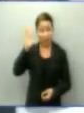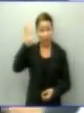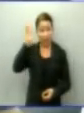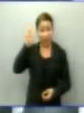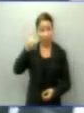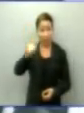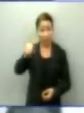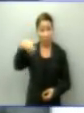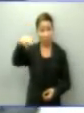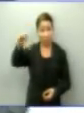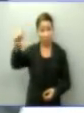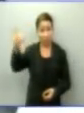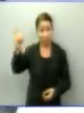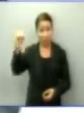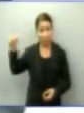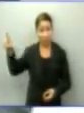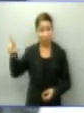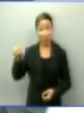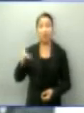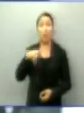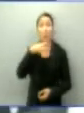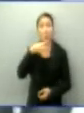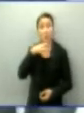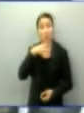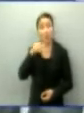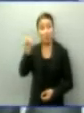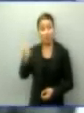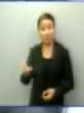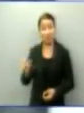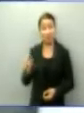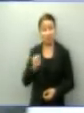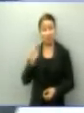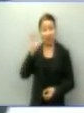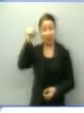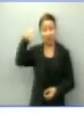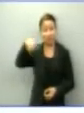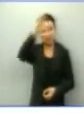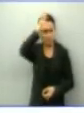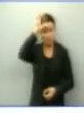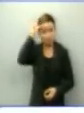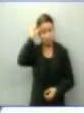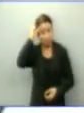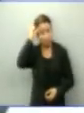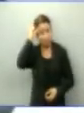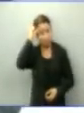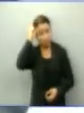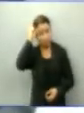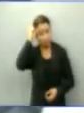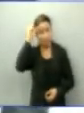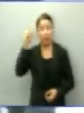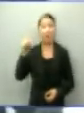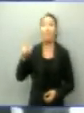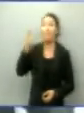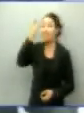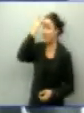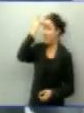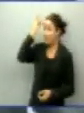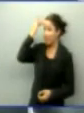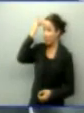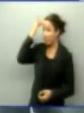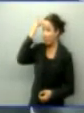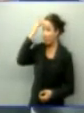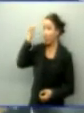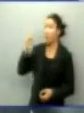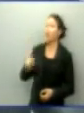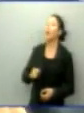financiados por alguns conhecidos bilionários do estado de Mato Grosso. Alguns devedores dos mesmos